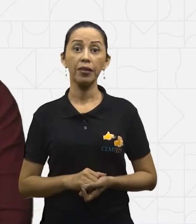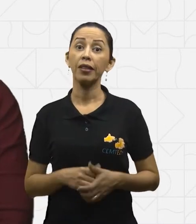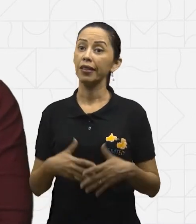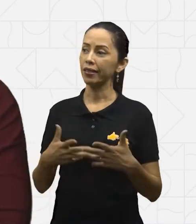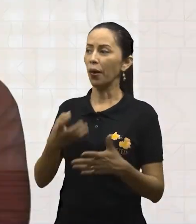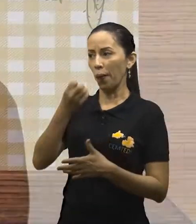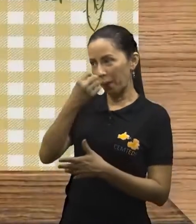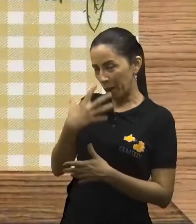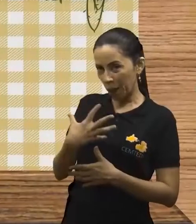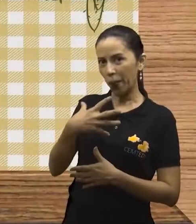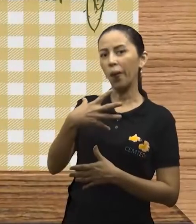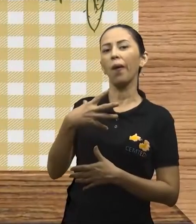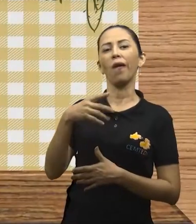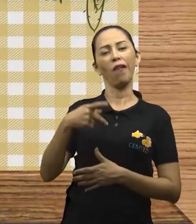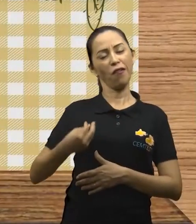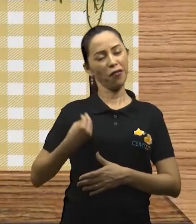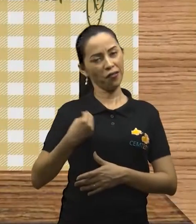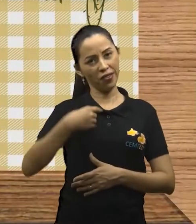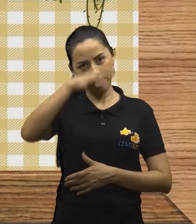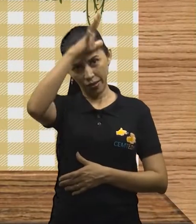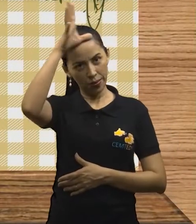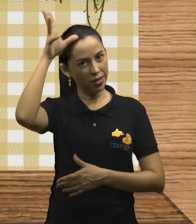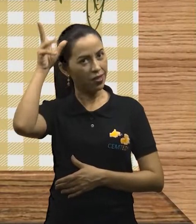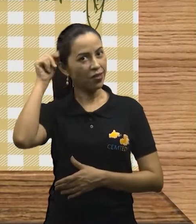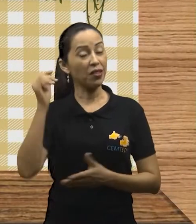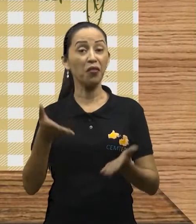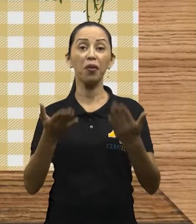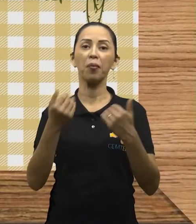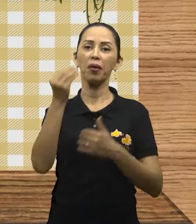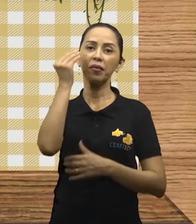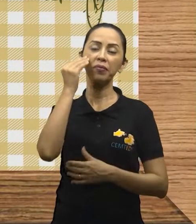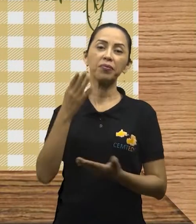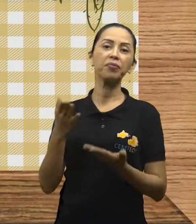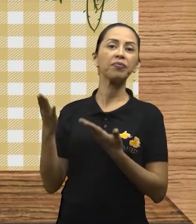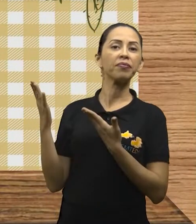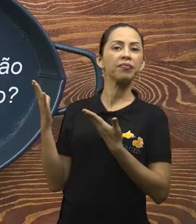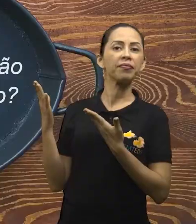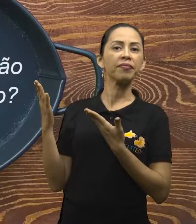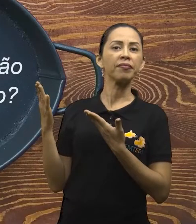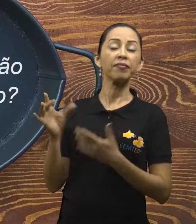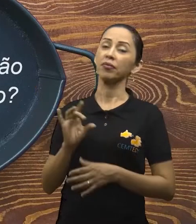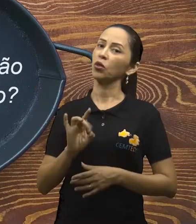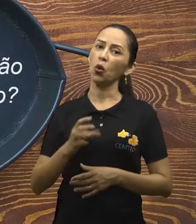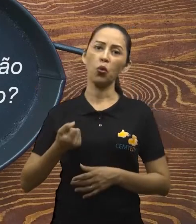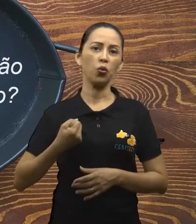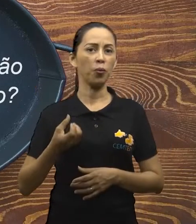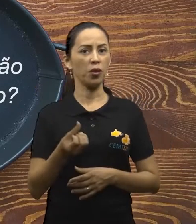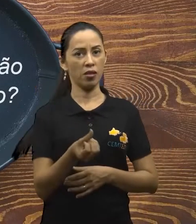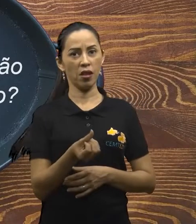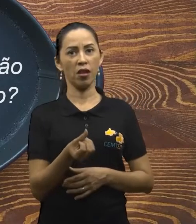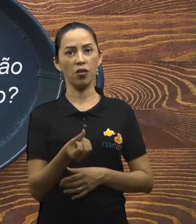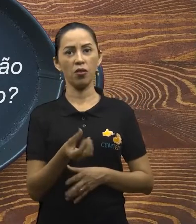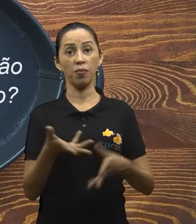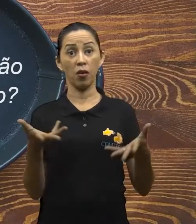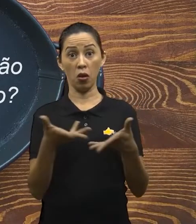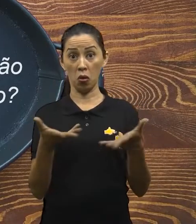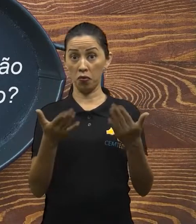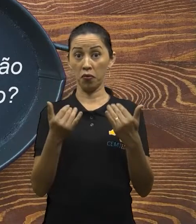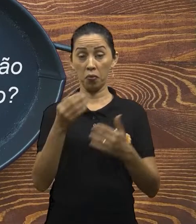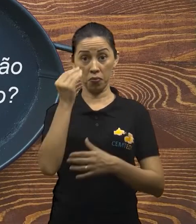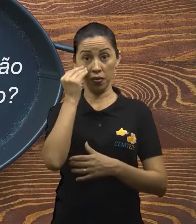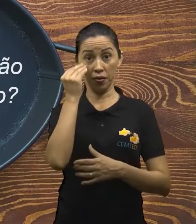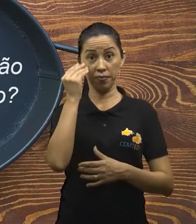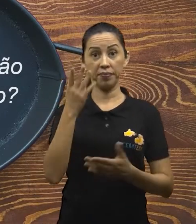nossa roleta? Bom, sobrou apenas o número 6. Então, vamos com ele. Qual é a pergunta? É